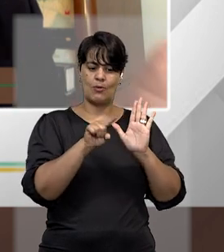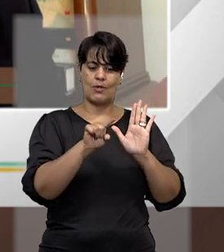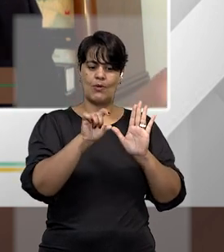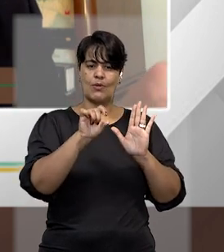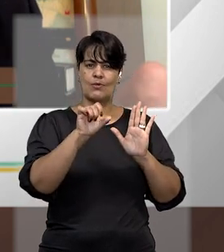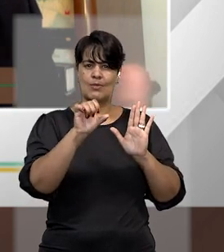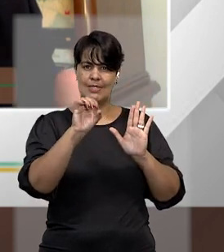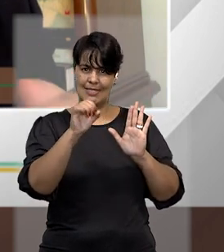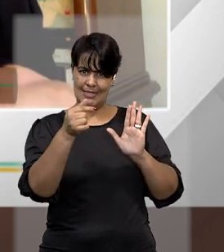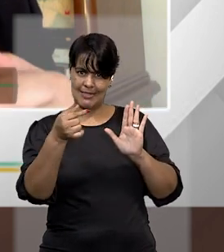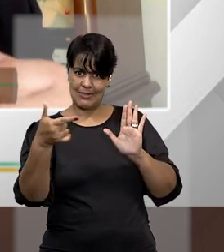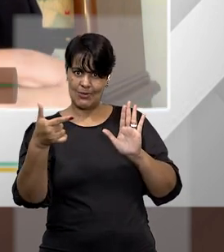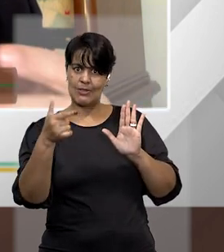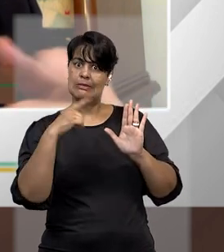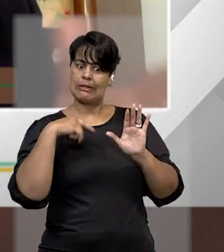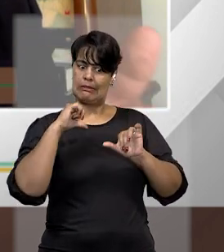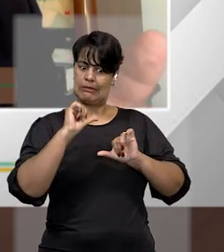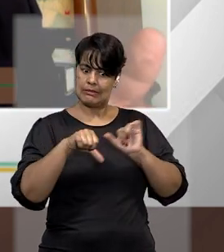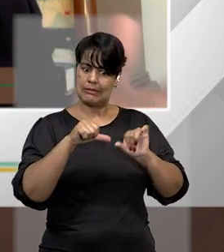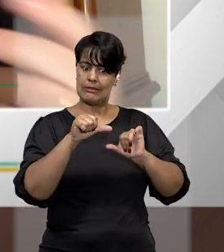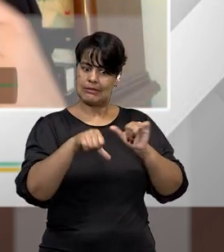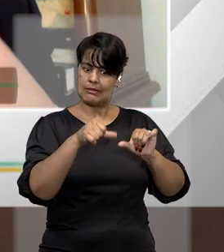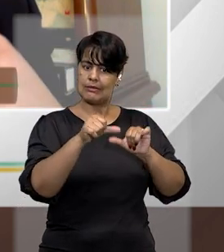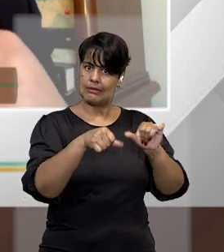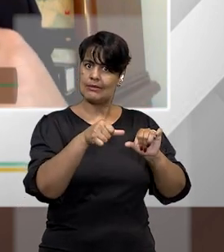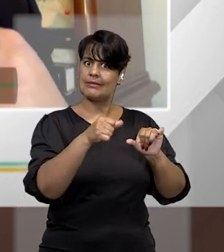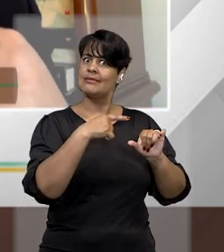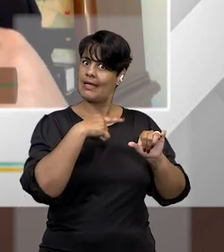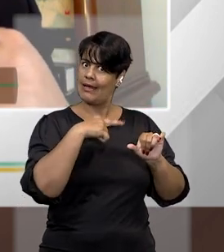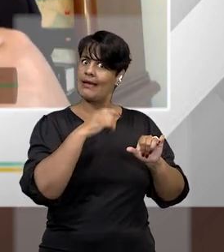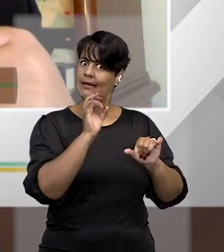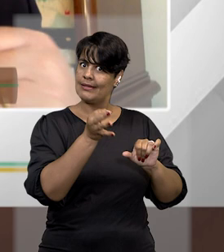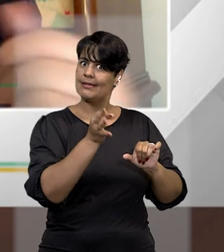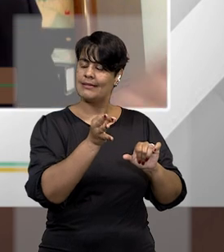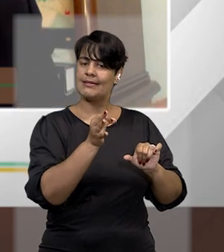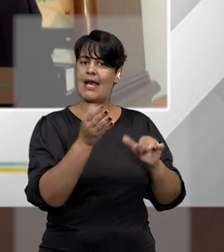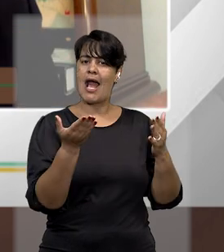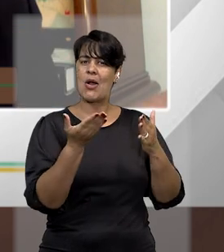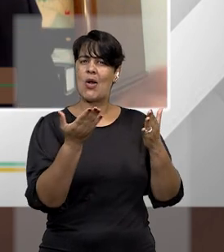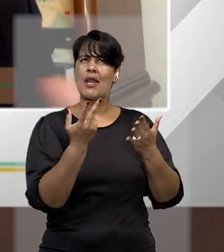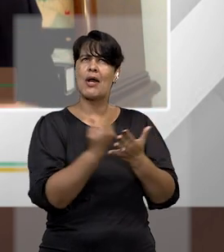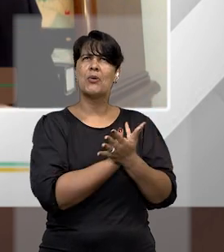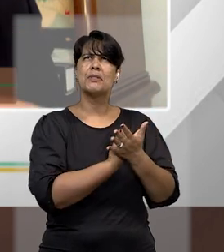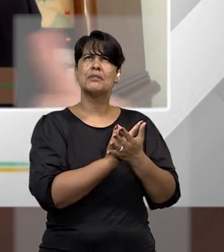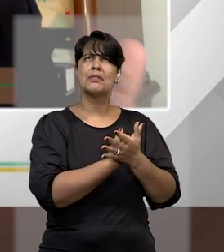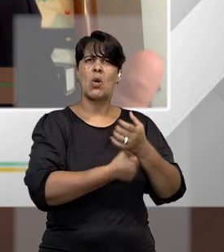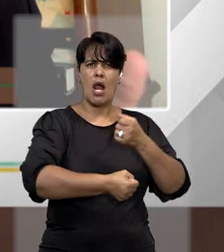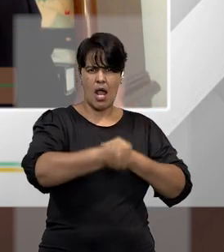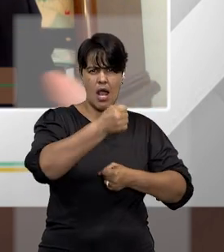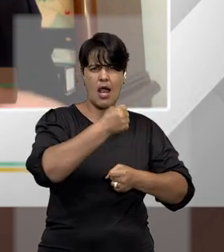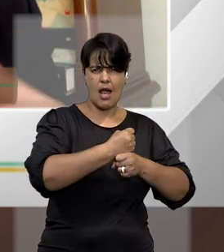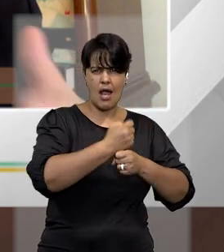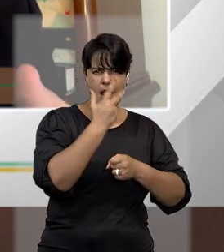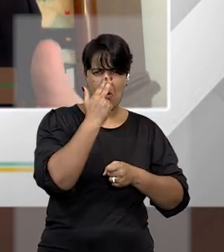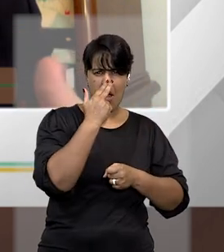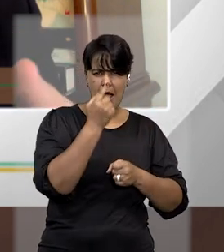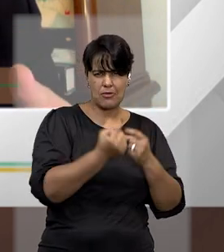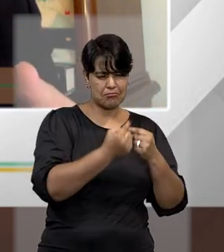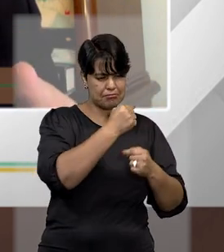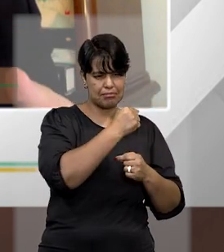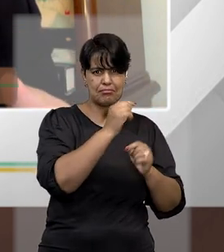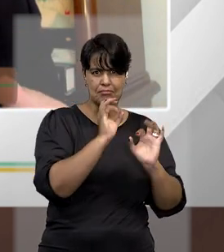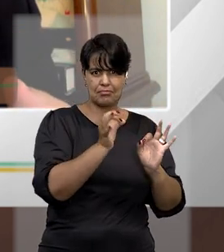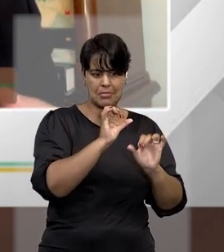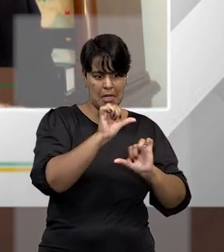em tempos, nós tivemos alterações mais recentes, foi acho que o ano passado, se não me engano, em que nós tivemos